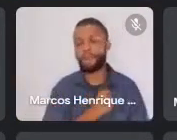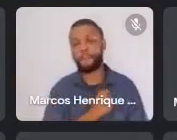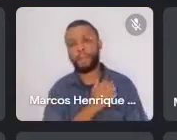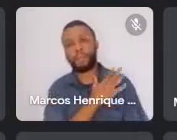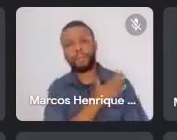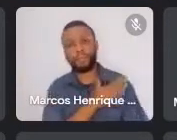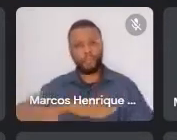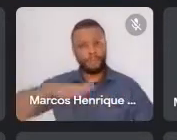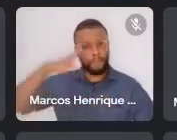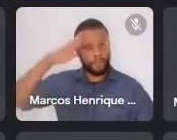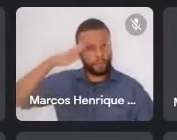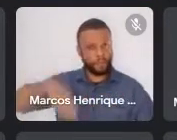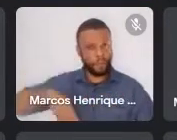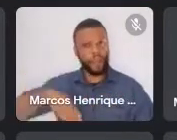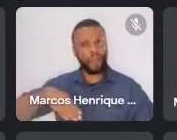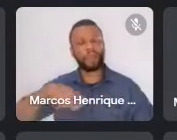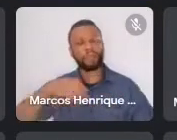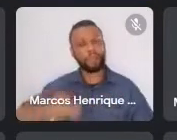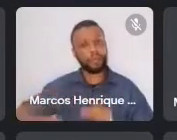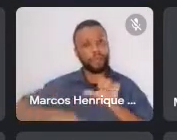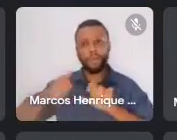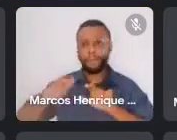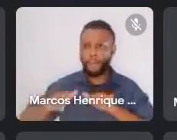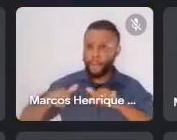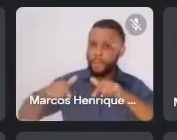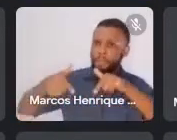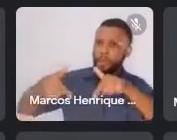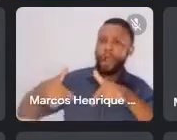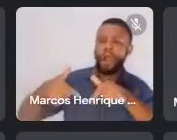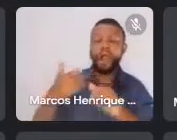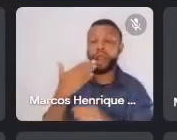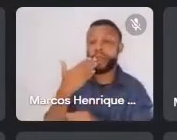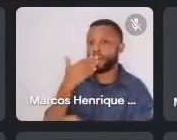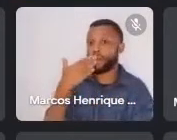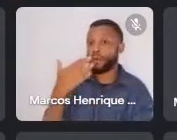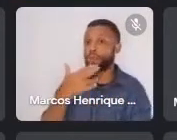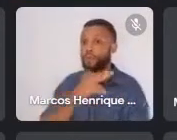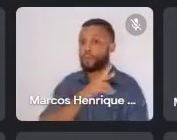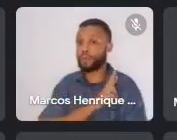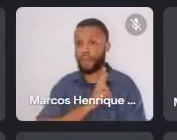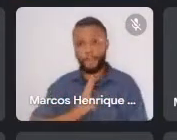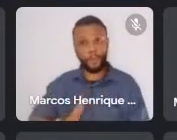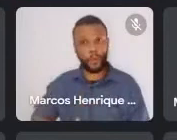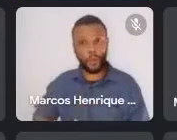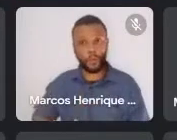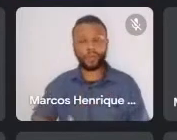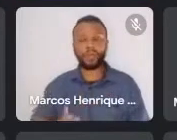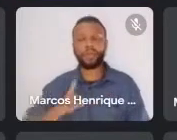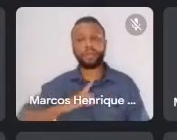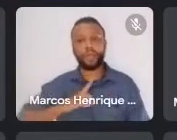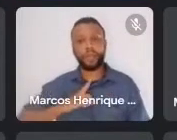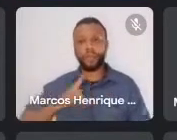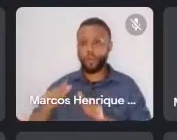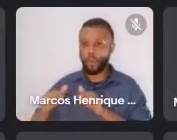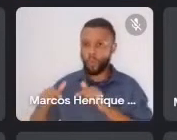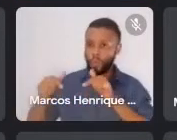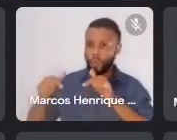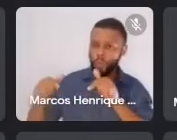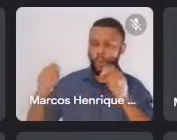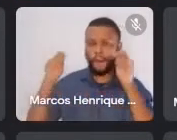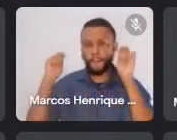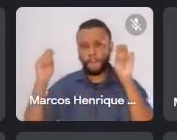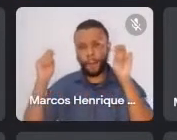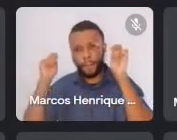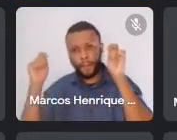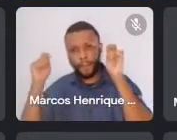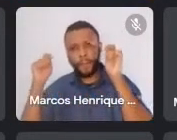torna-se um militante pela República, né? E tem um famoso ato em que ele joga o sábio